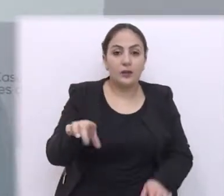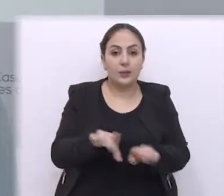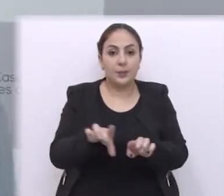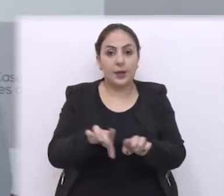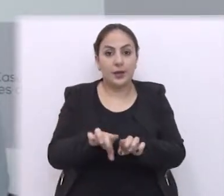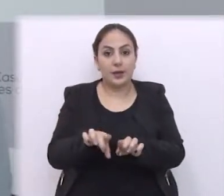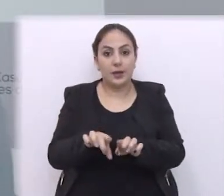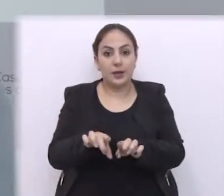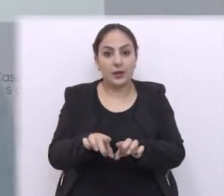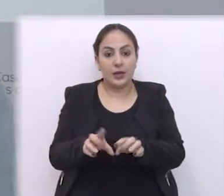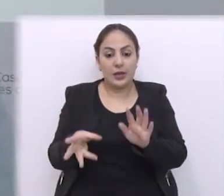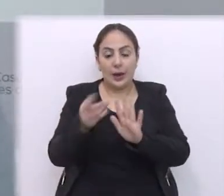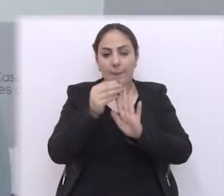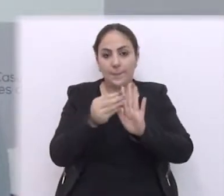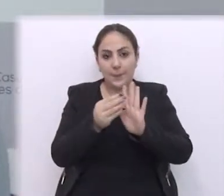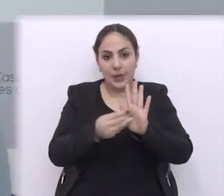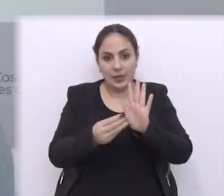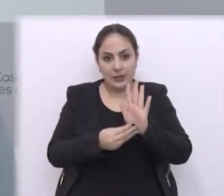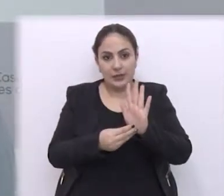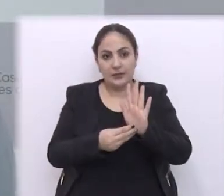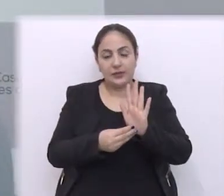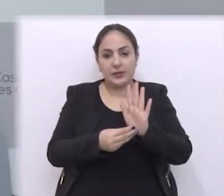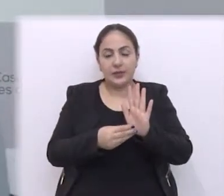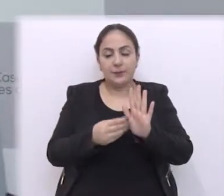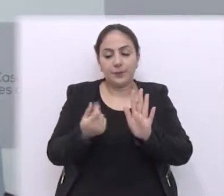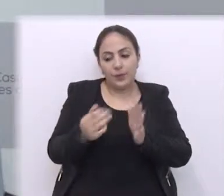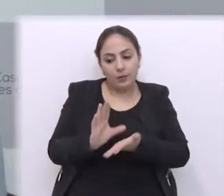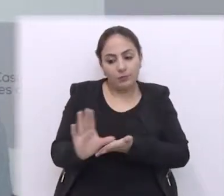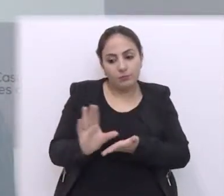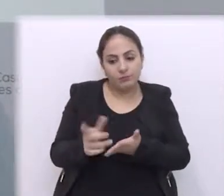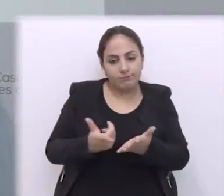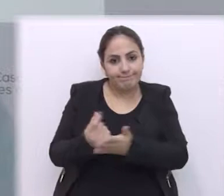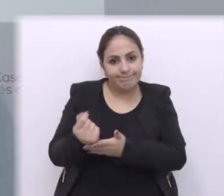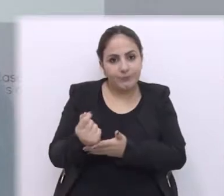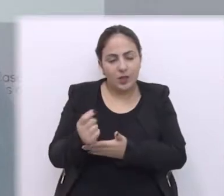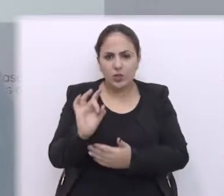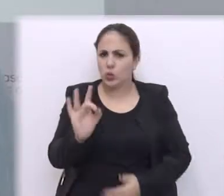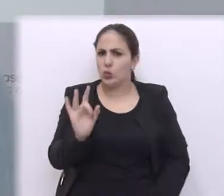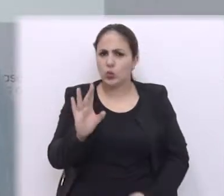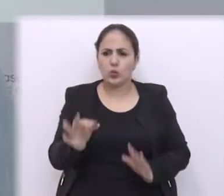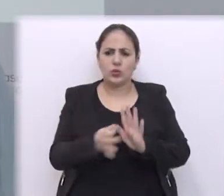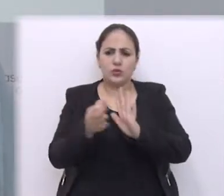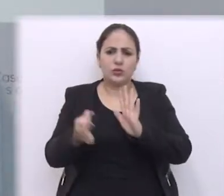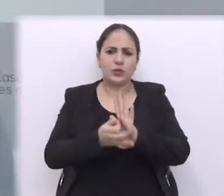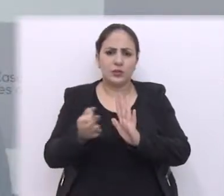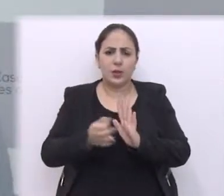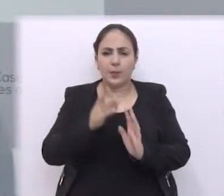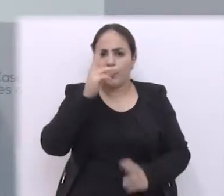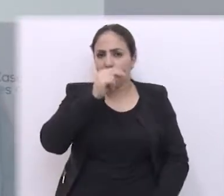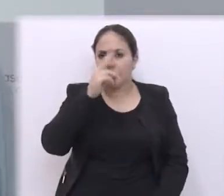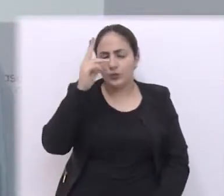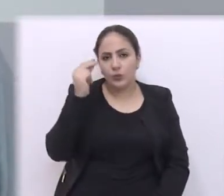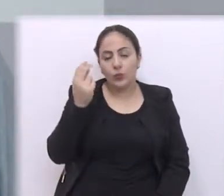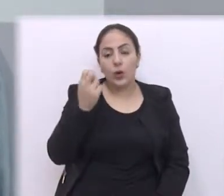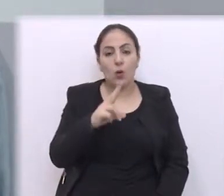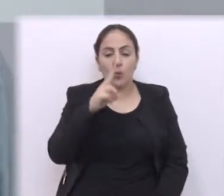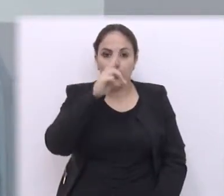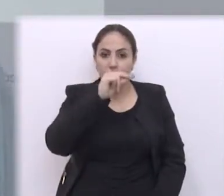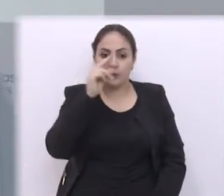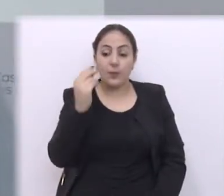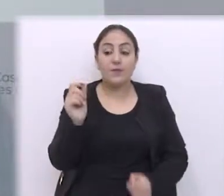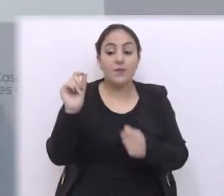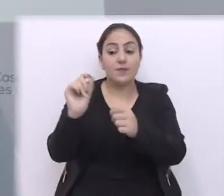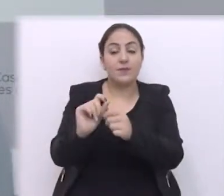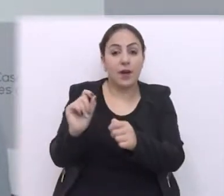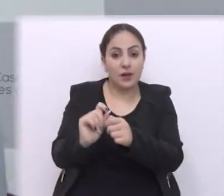viabilizar inclusive financeiramente com emendas parlamentares. Então não é só a indicação para que a Prefeitura,